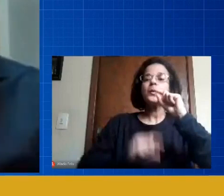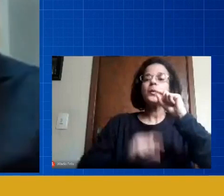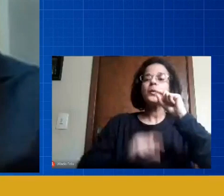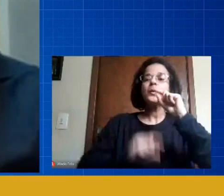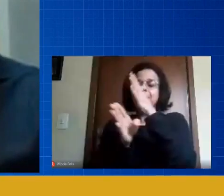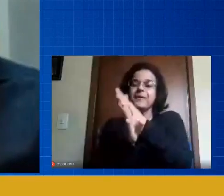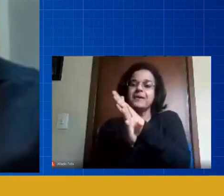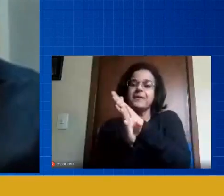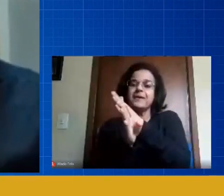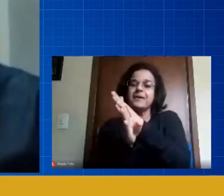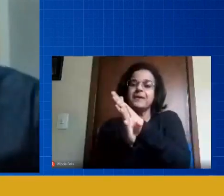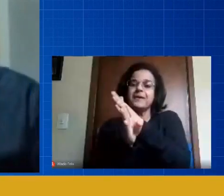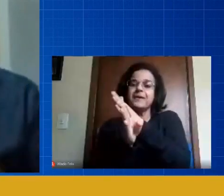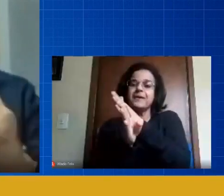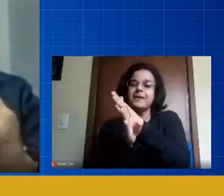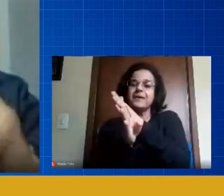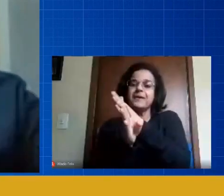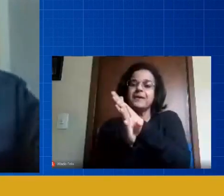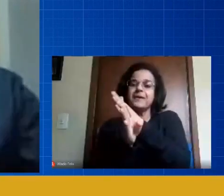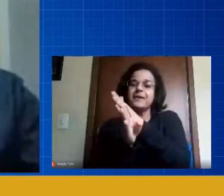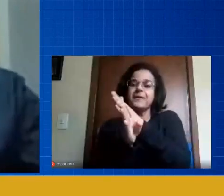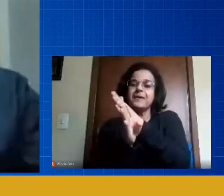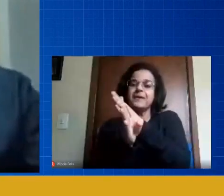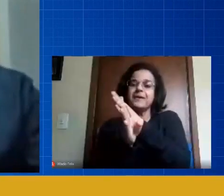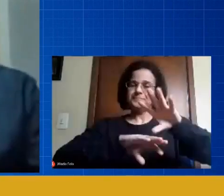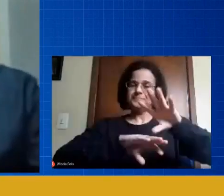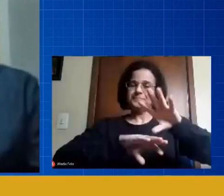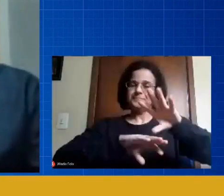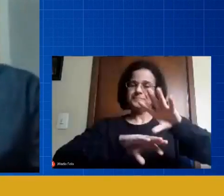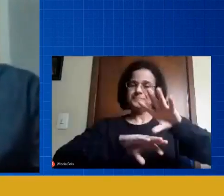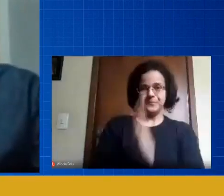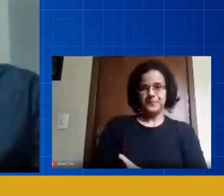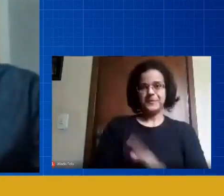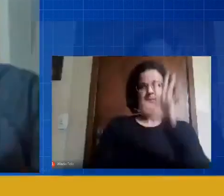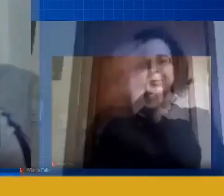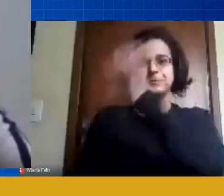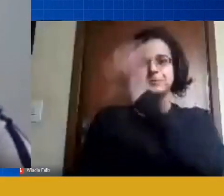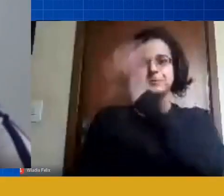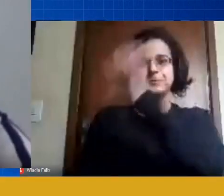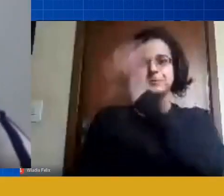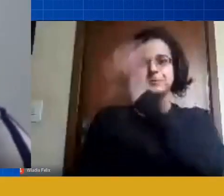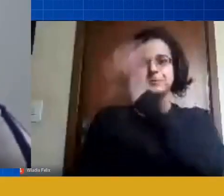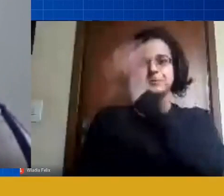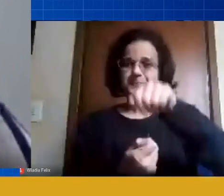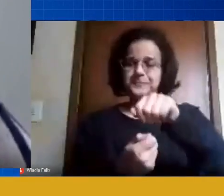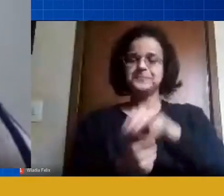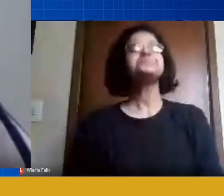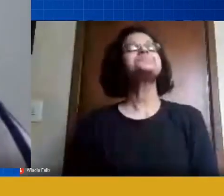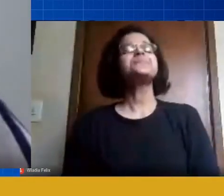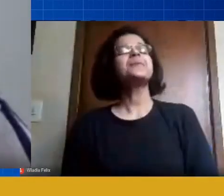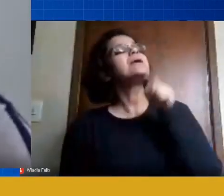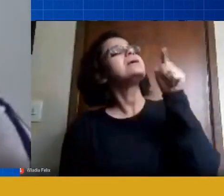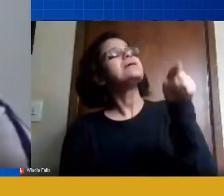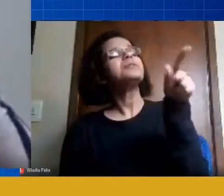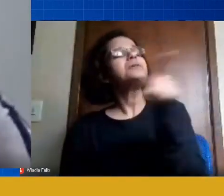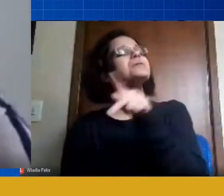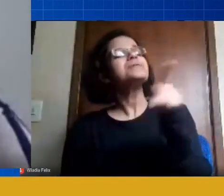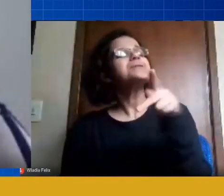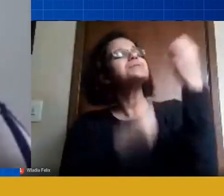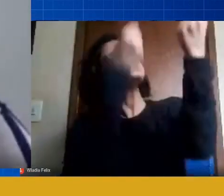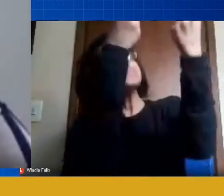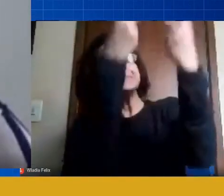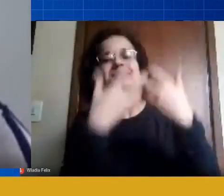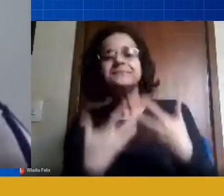pandemia na educação do Brasil e do mundo perfeito professor e você professora Israel o que que você tem pra dizer aí pra